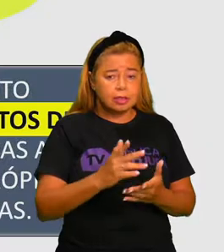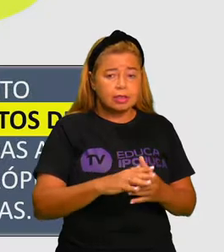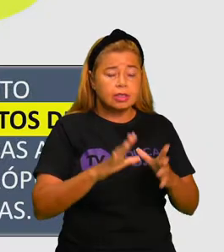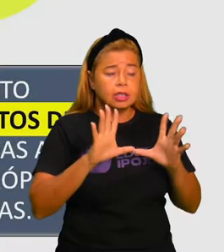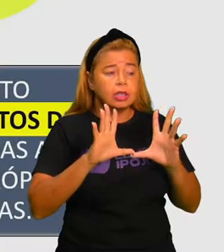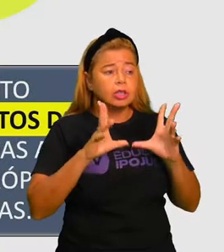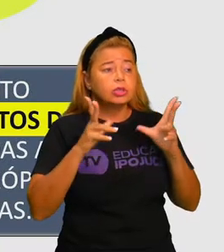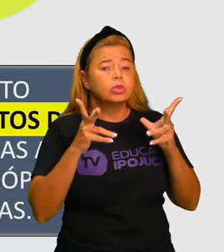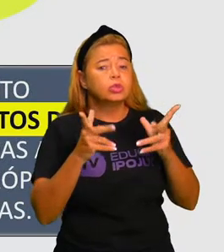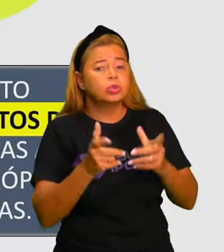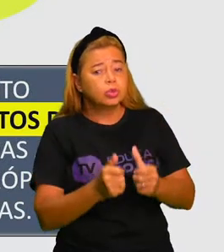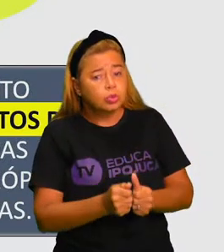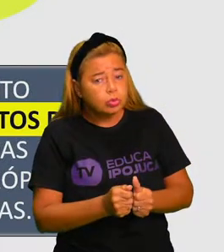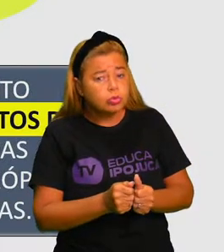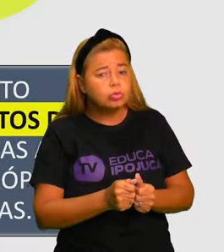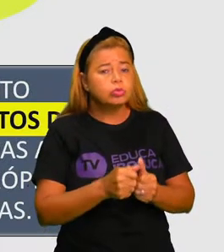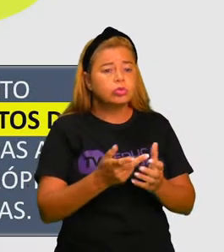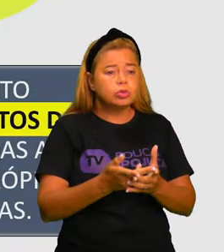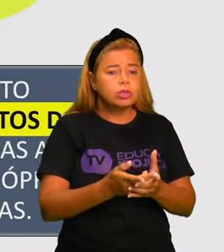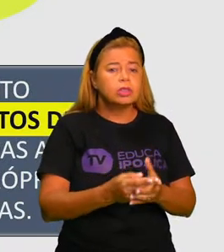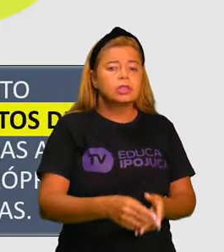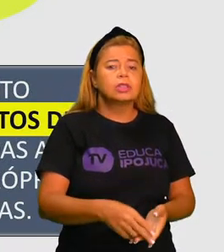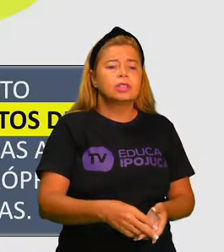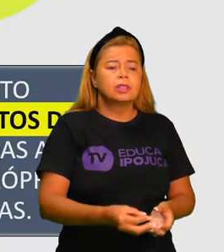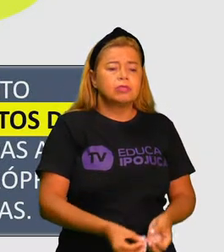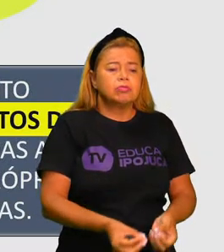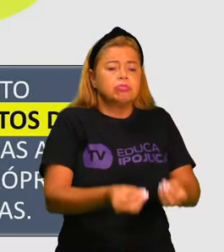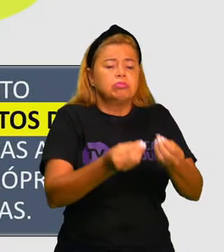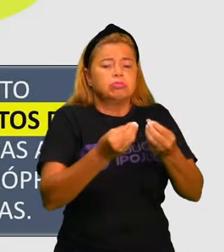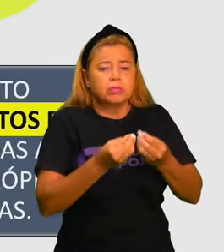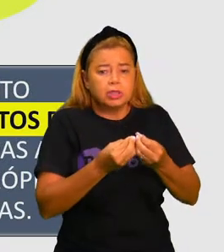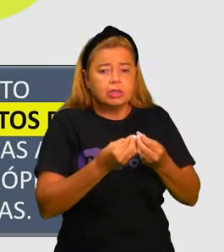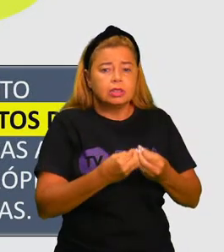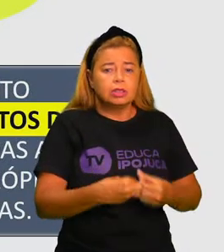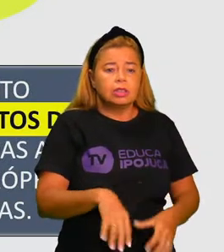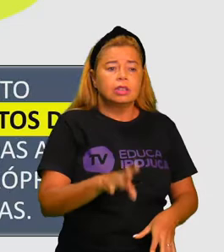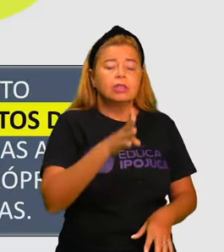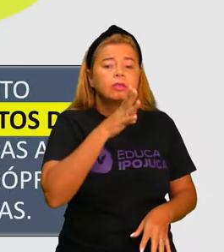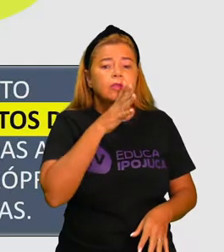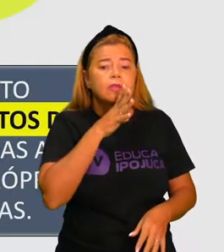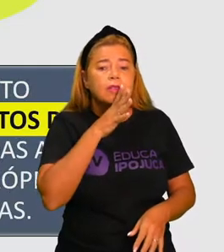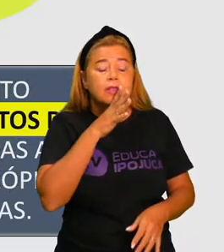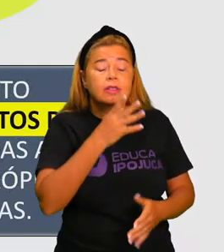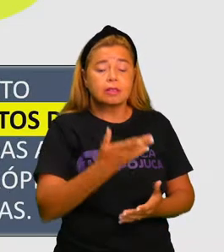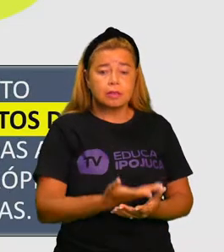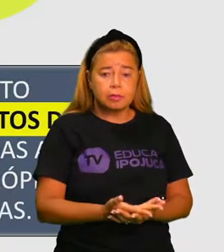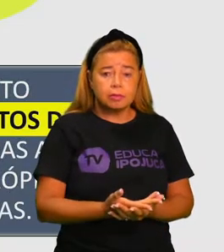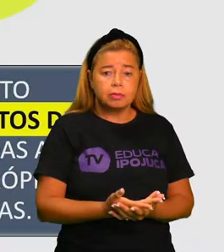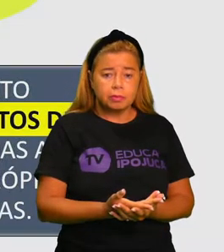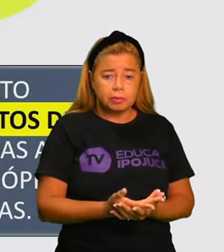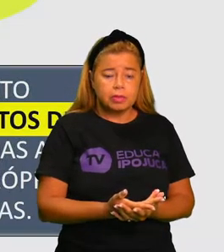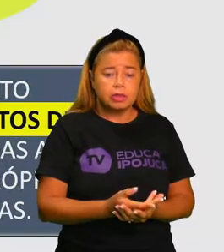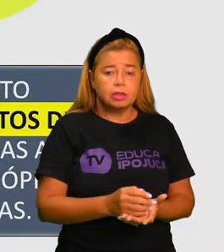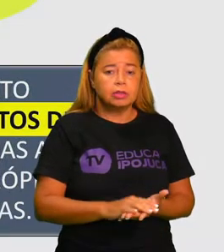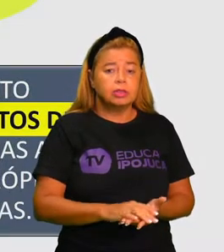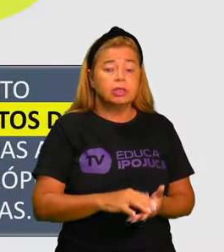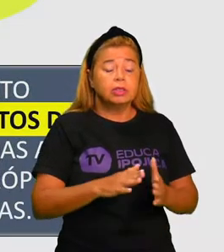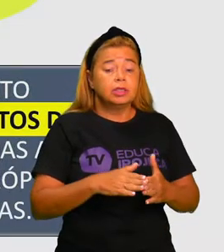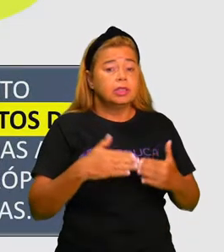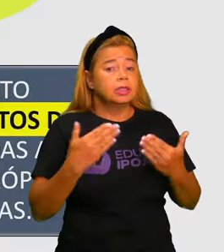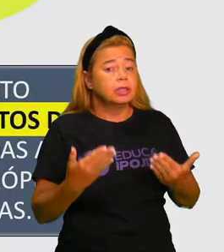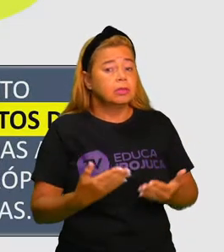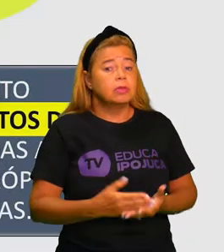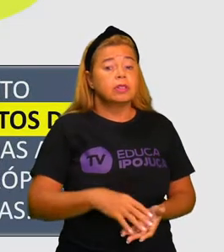pesquisa ou da prática, baseado em princípios certos. Então ciência não é nada de achismo,